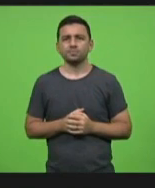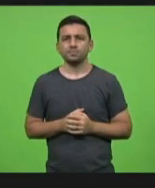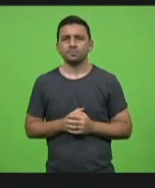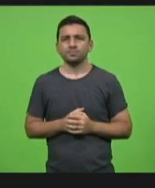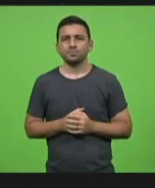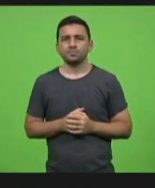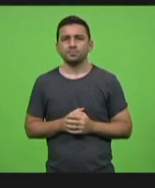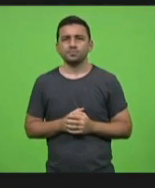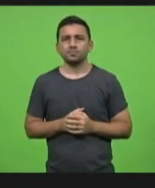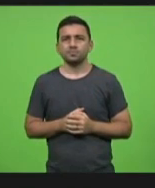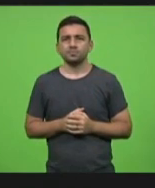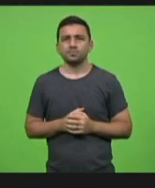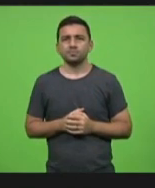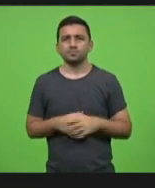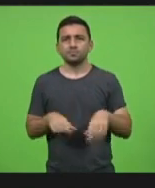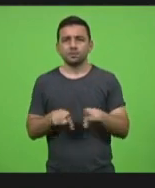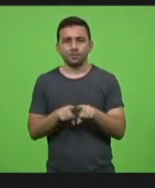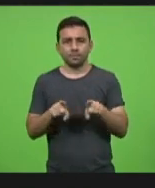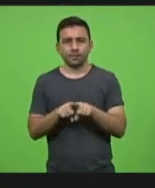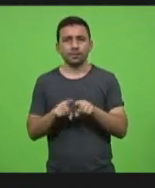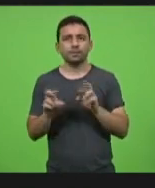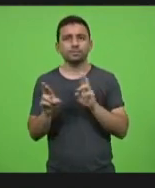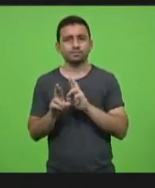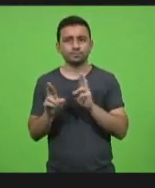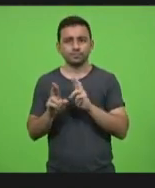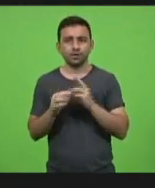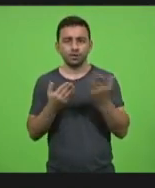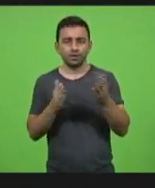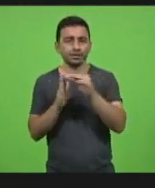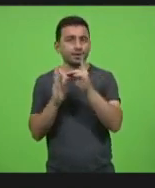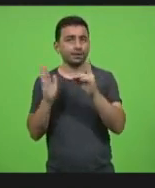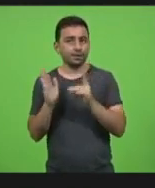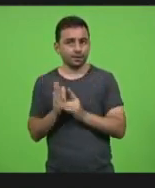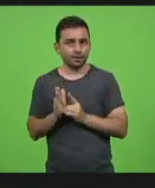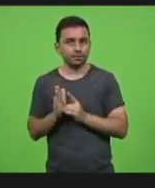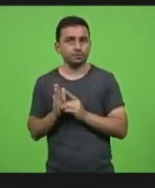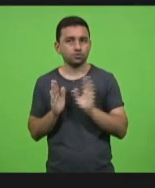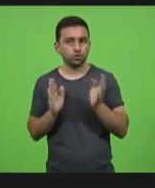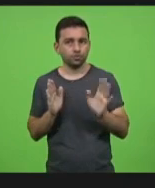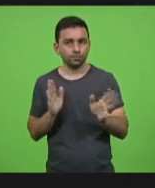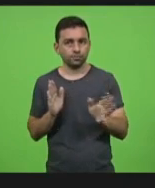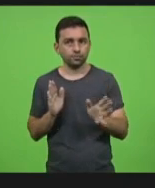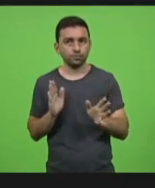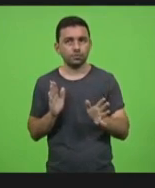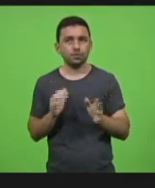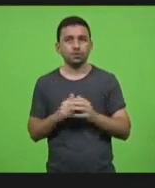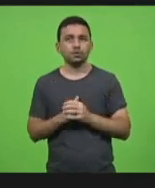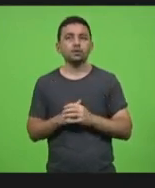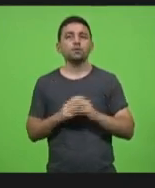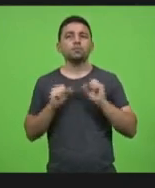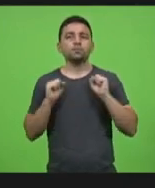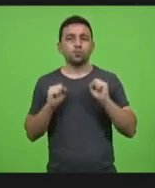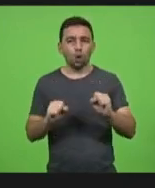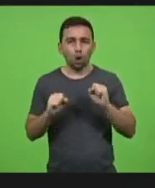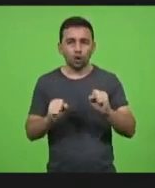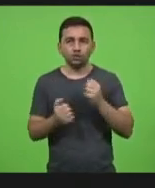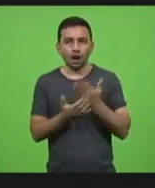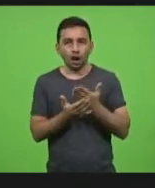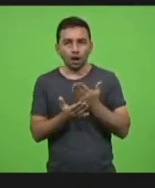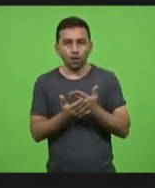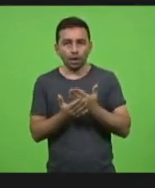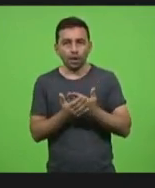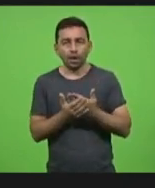e com relação ainda aos decretos pode então aula na praia